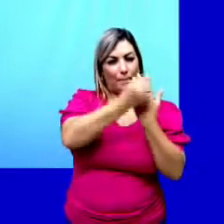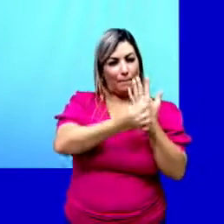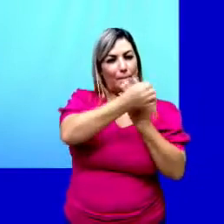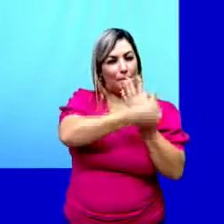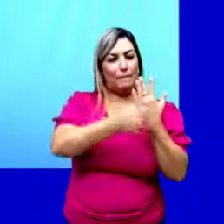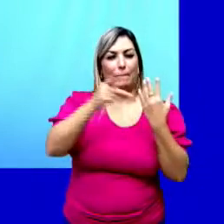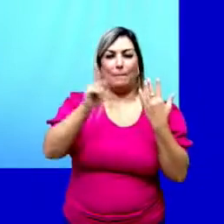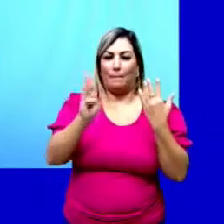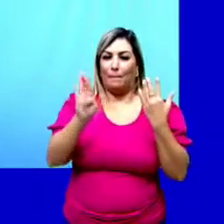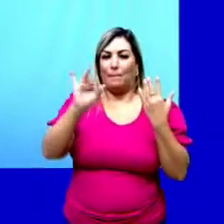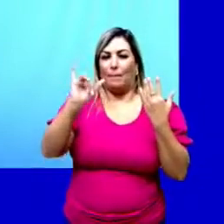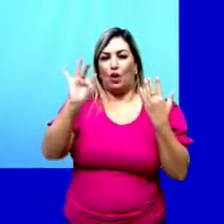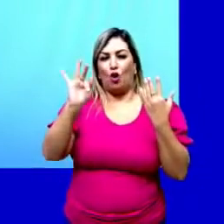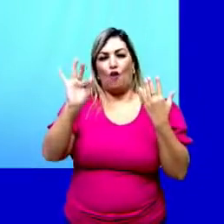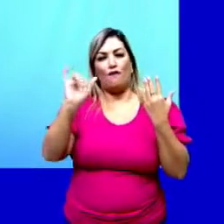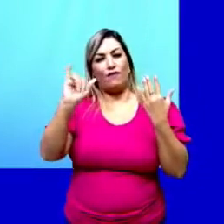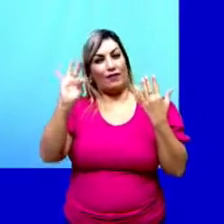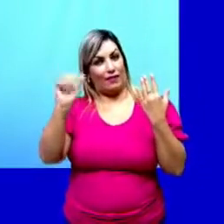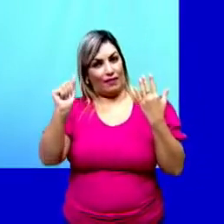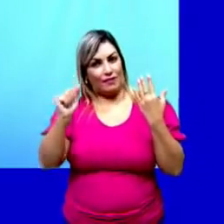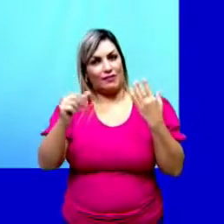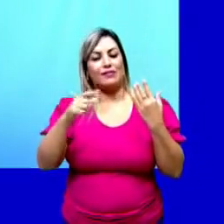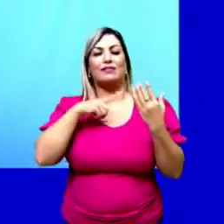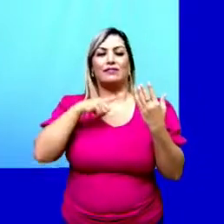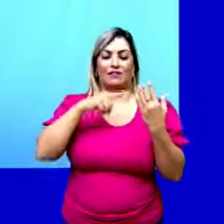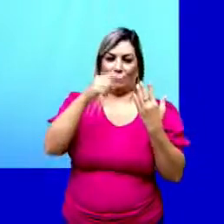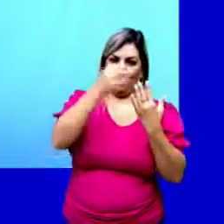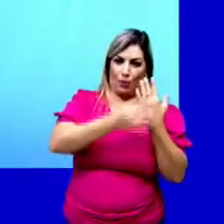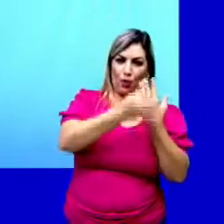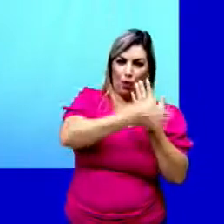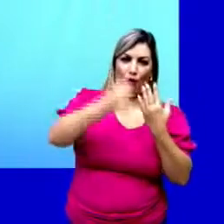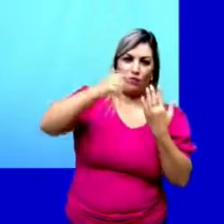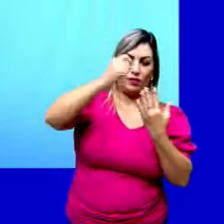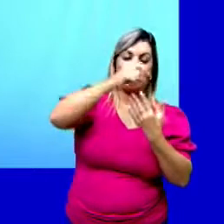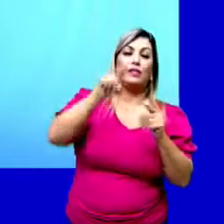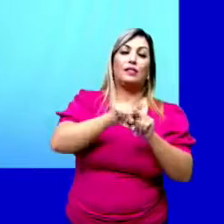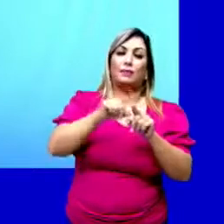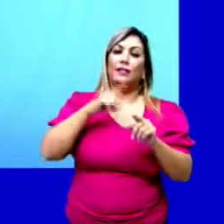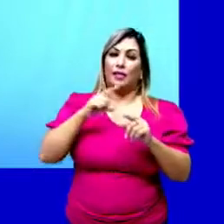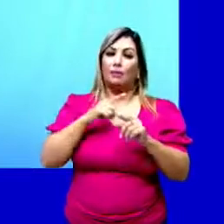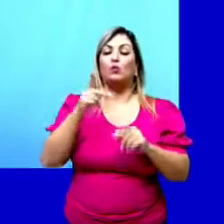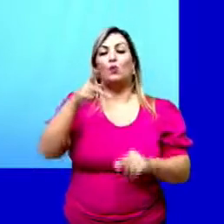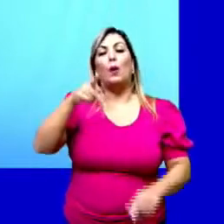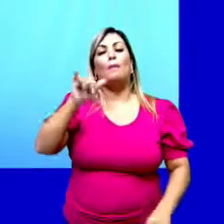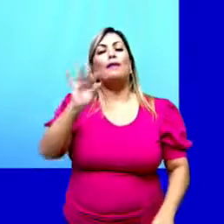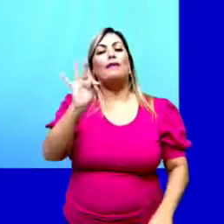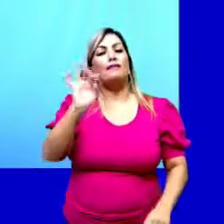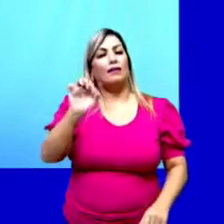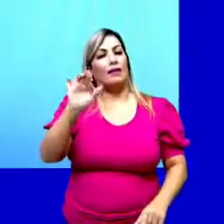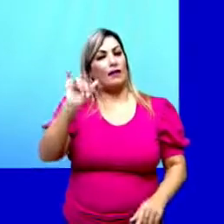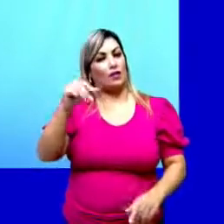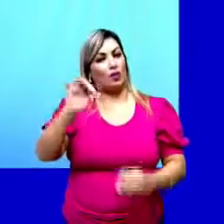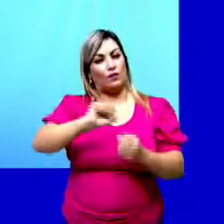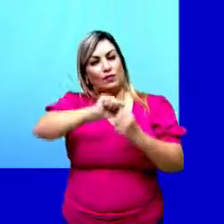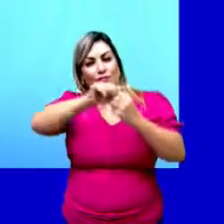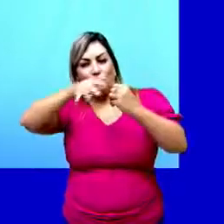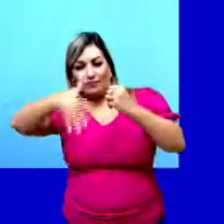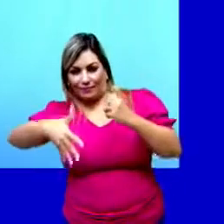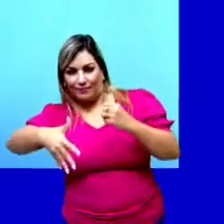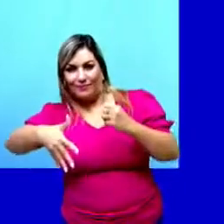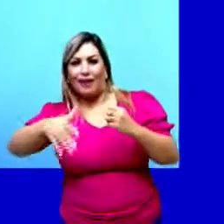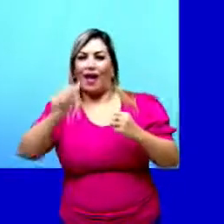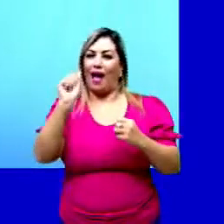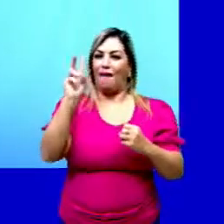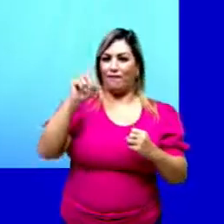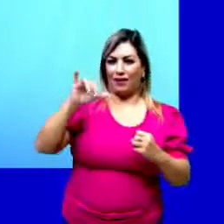exemplo, musgos e hepáticas. Temos ainda as pteridófitas, como por exemplo, as samambaias e as